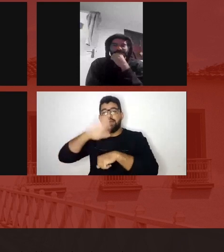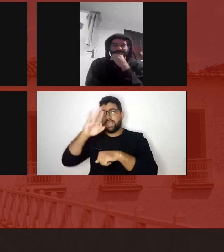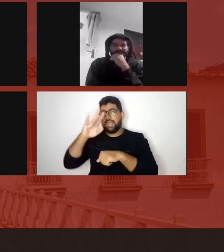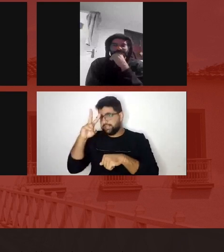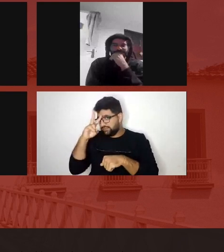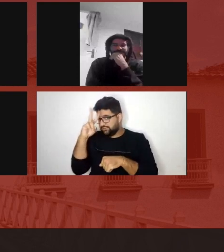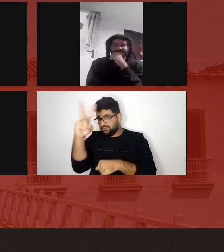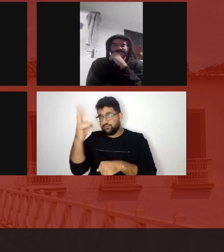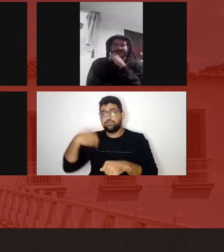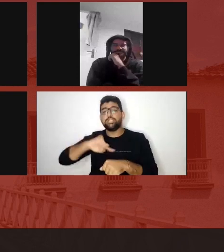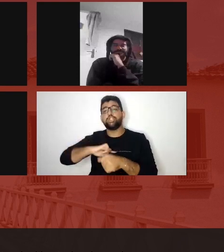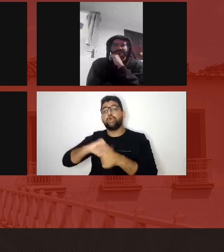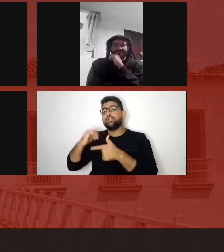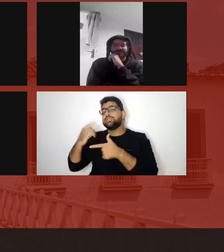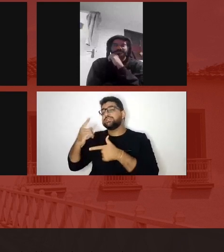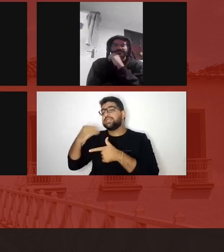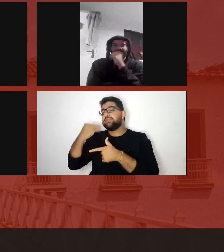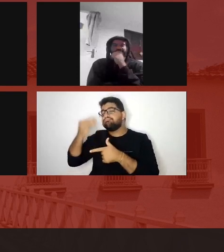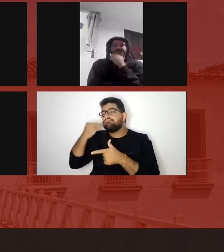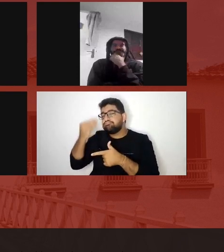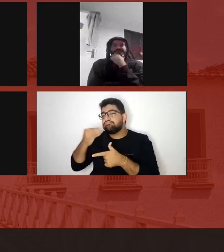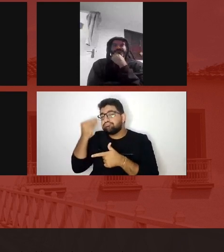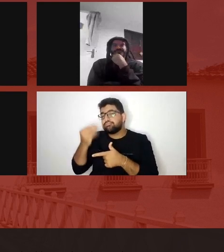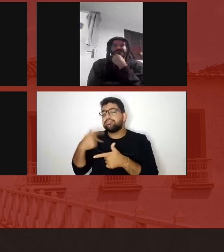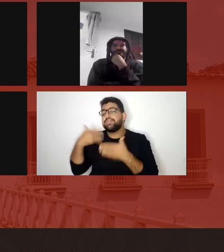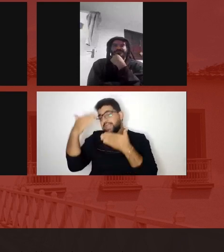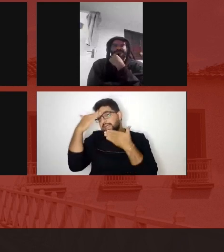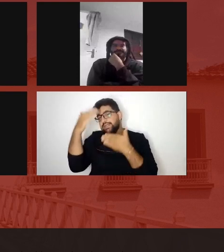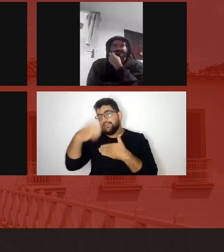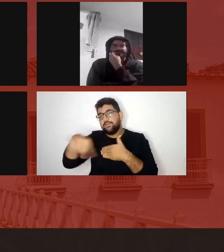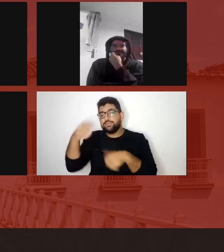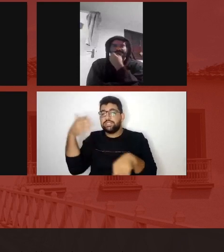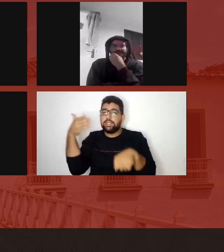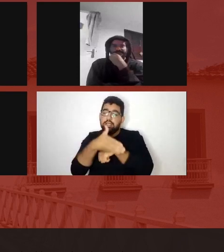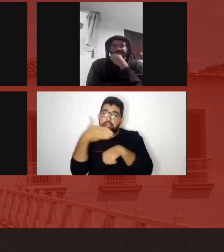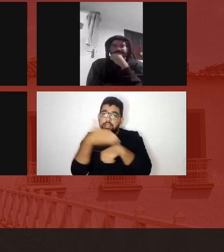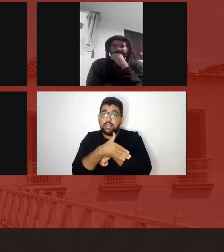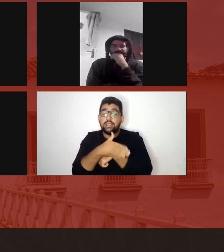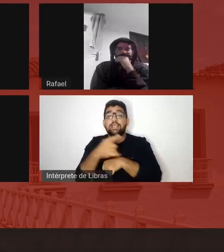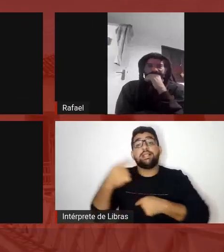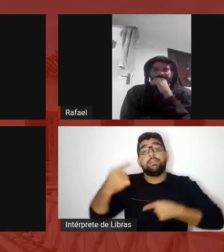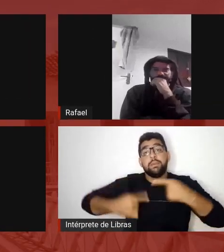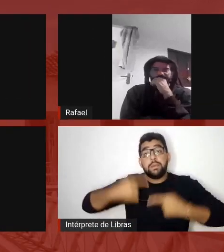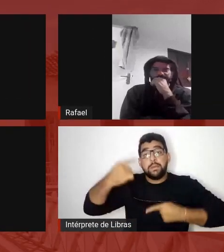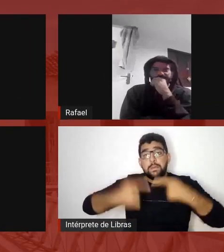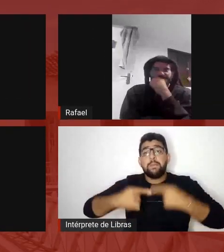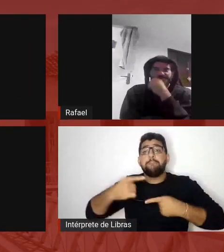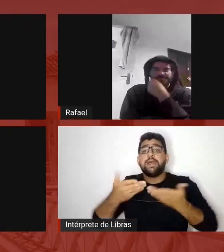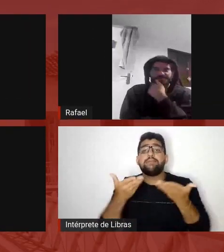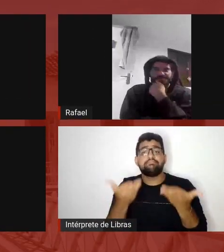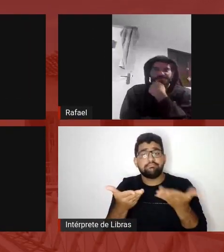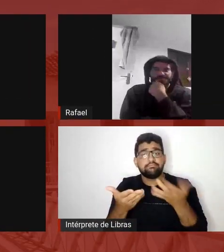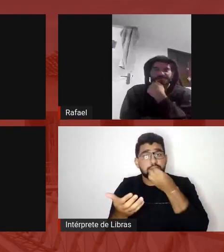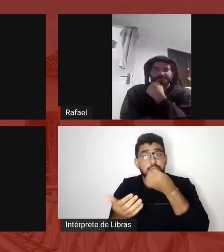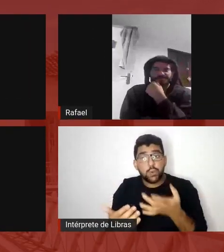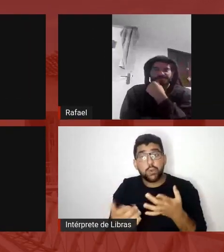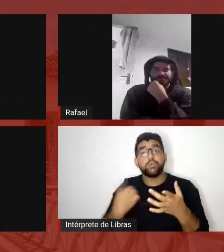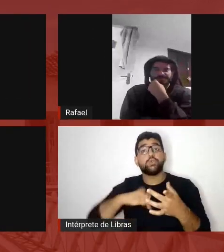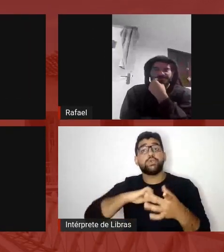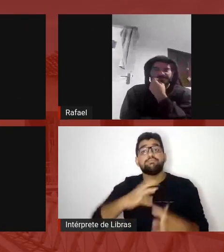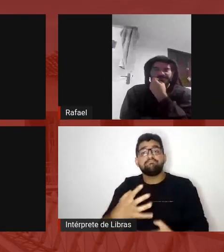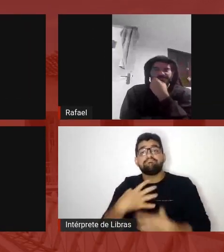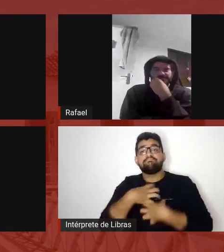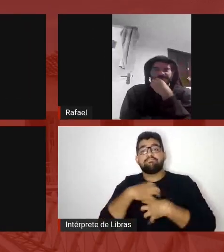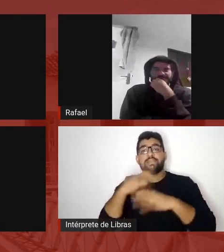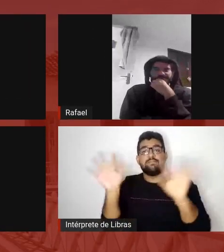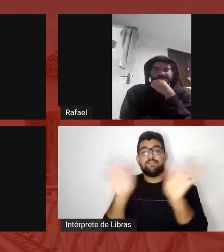fala. Então, gente agradece a presença e participação de todos, esse debate é para isso, então a gente fica muito feliz. Então,